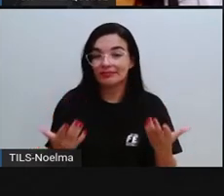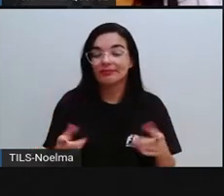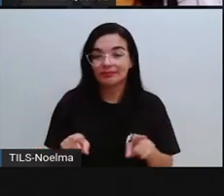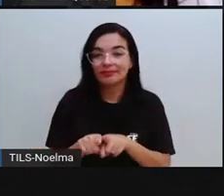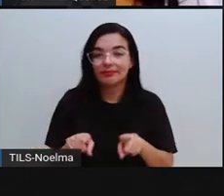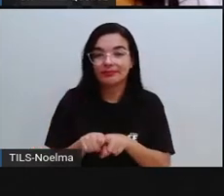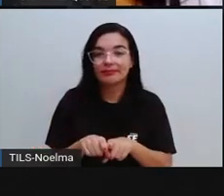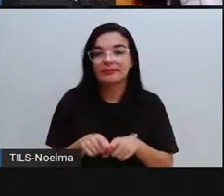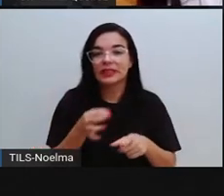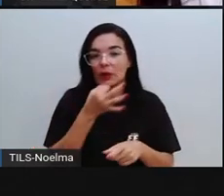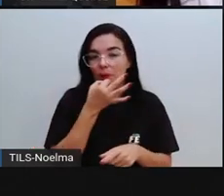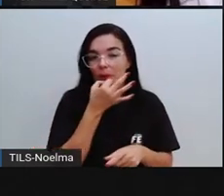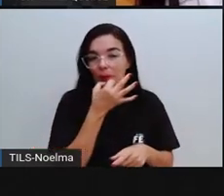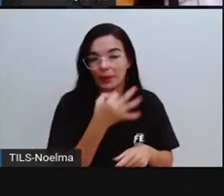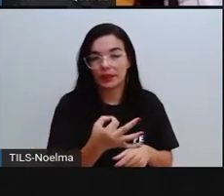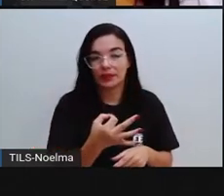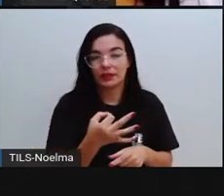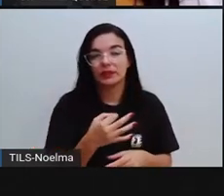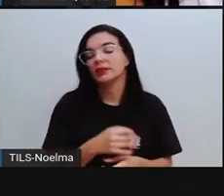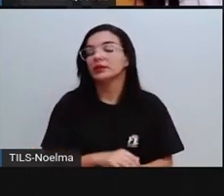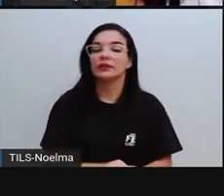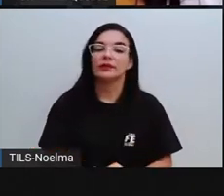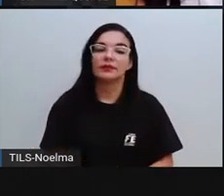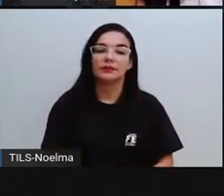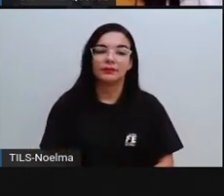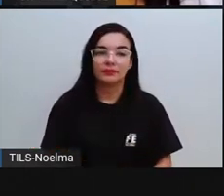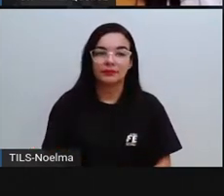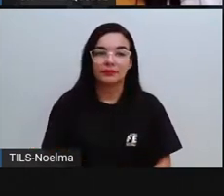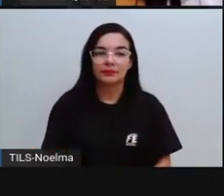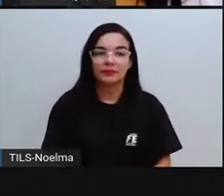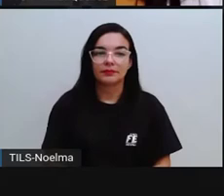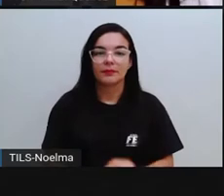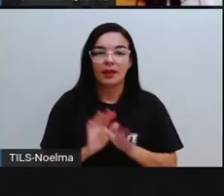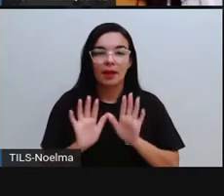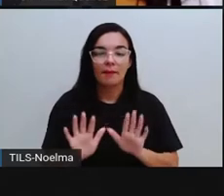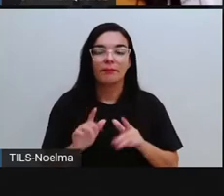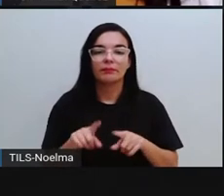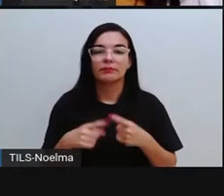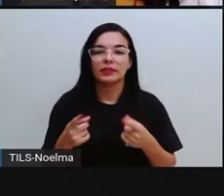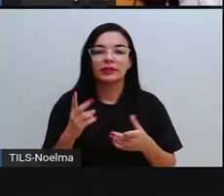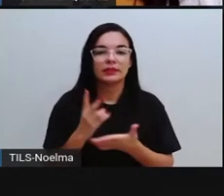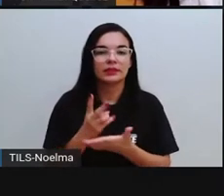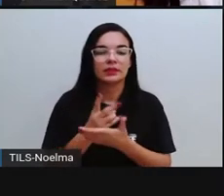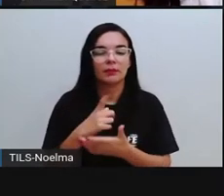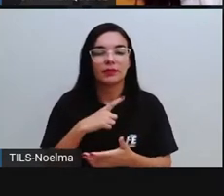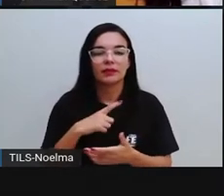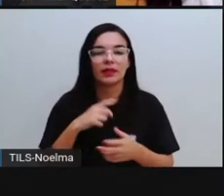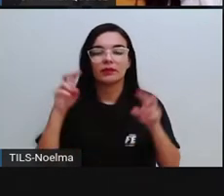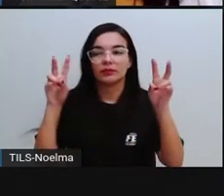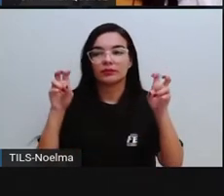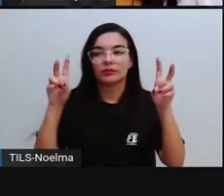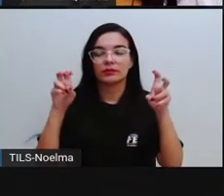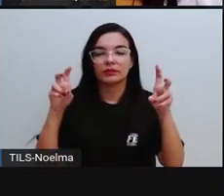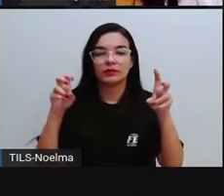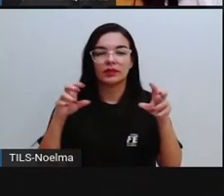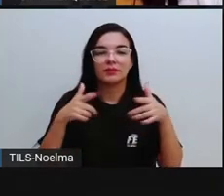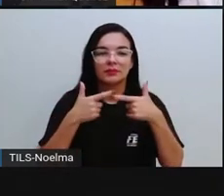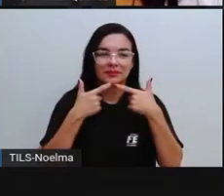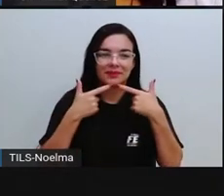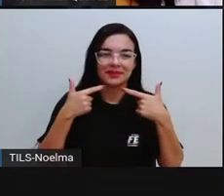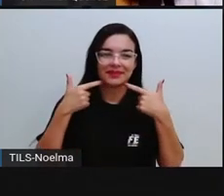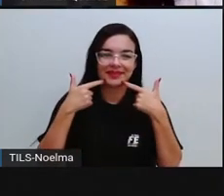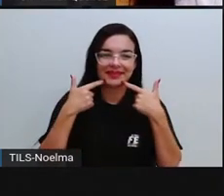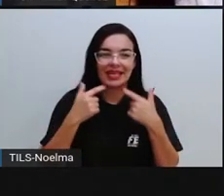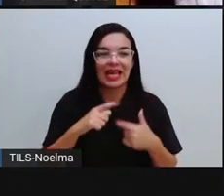né? Que vai estar ali presente. O humor vai estar presente nessa charge. Mas, geralmente, abordam aí um tema de forma humorística.